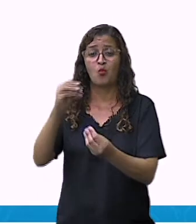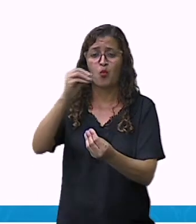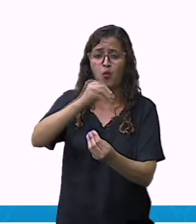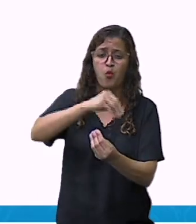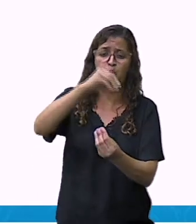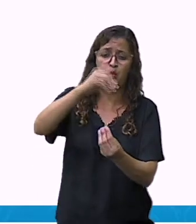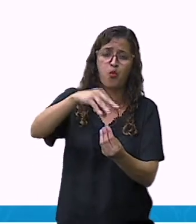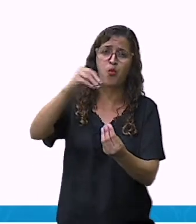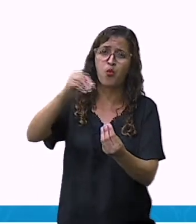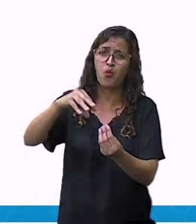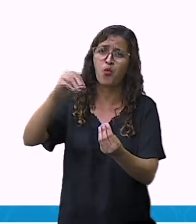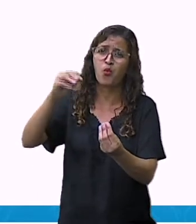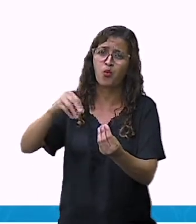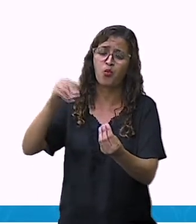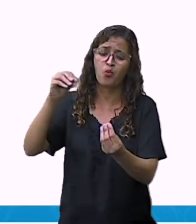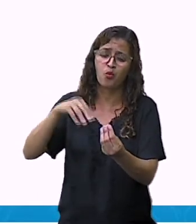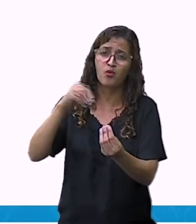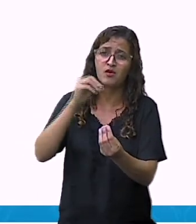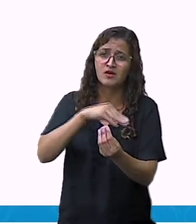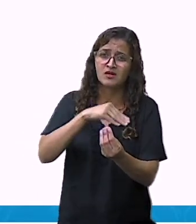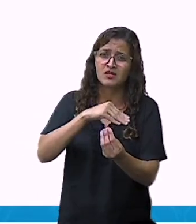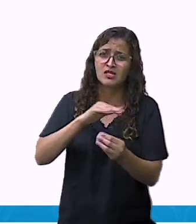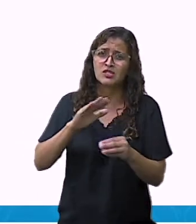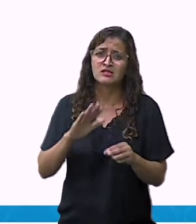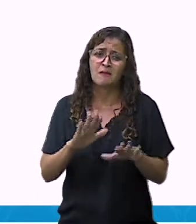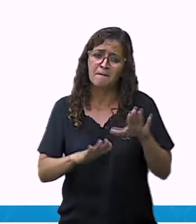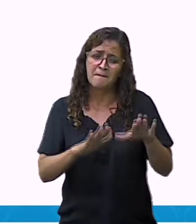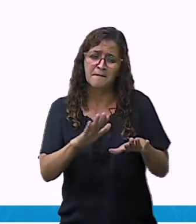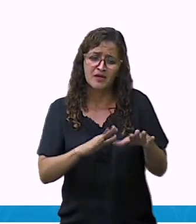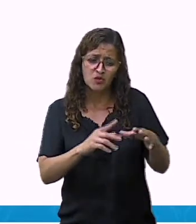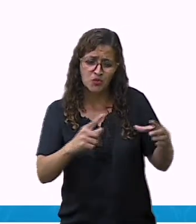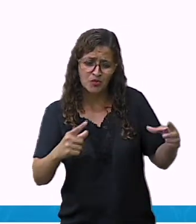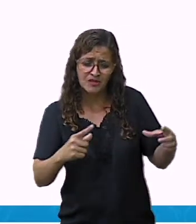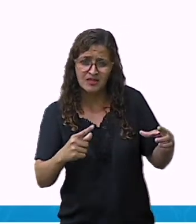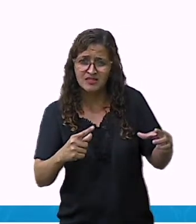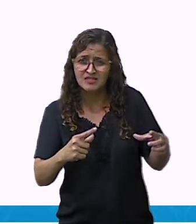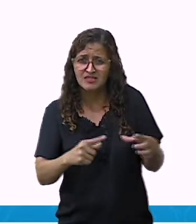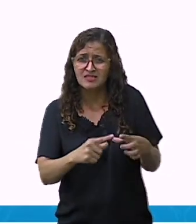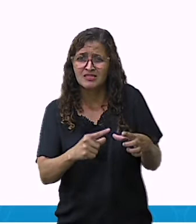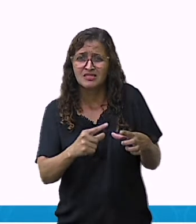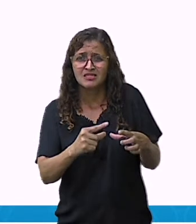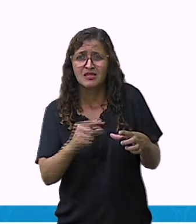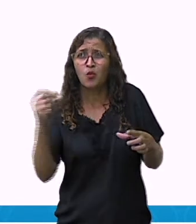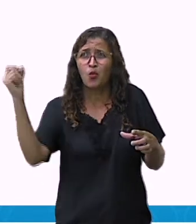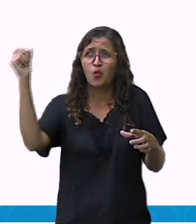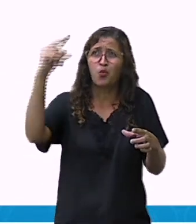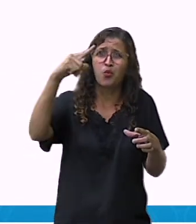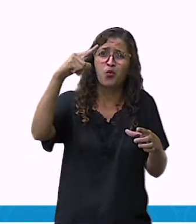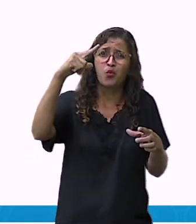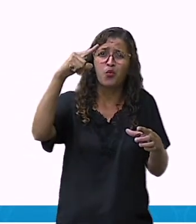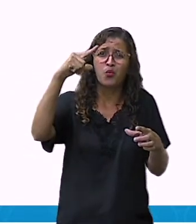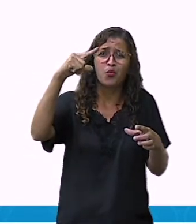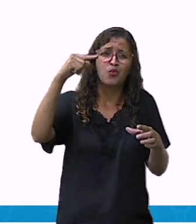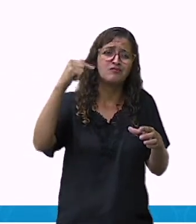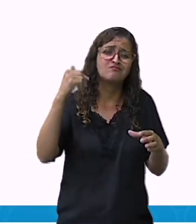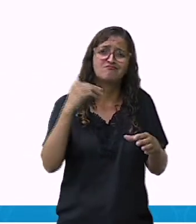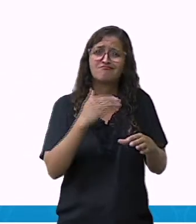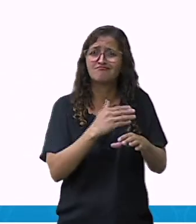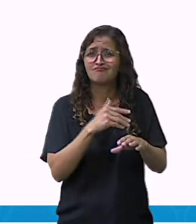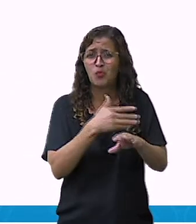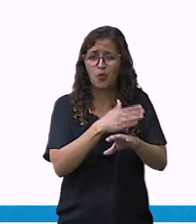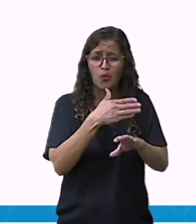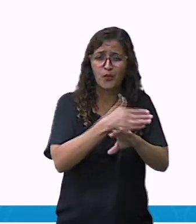fungos, em ambientes úmidos. Se você coloca uma laranja lá na sua